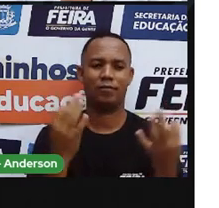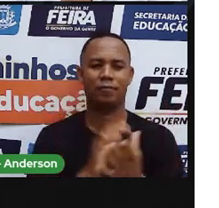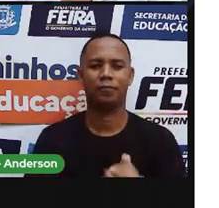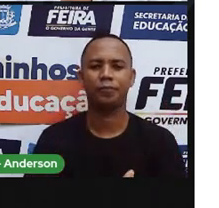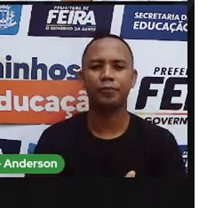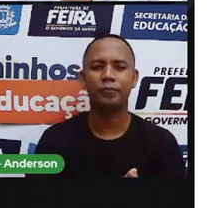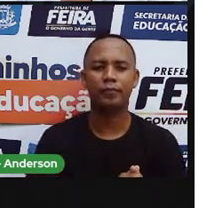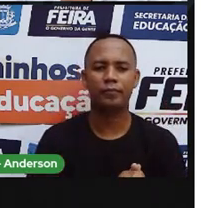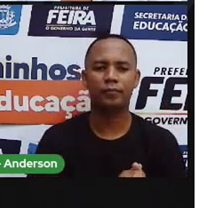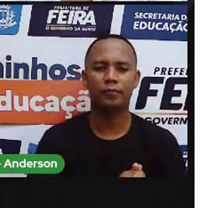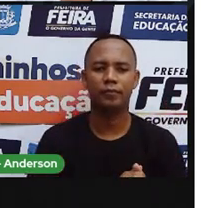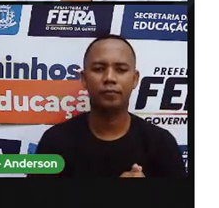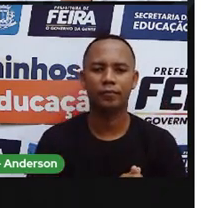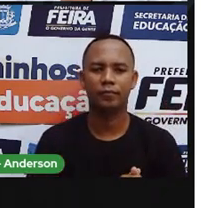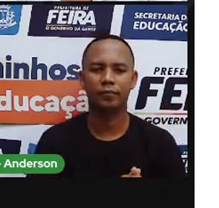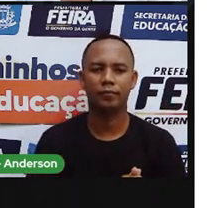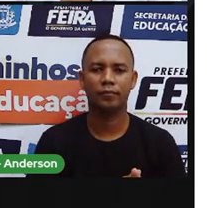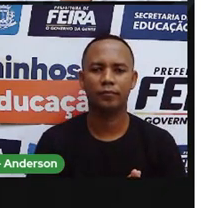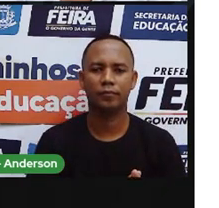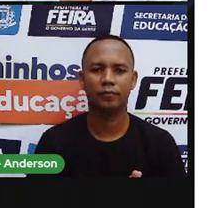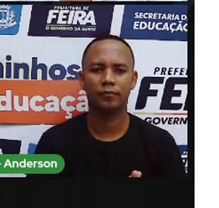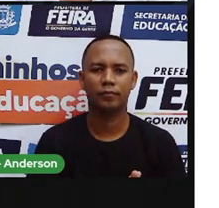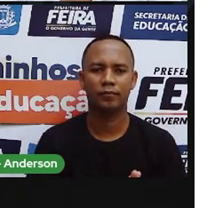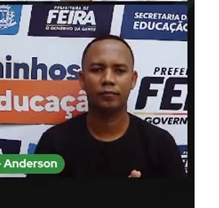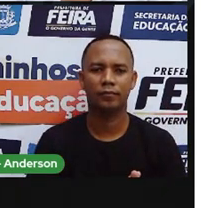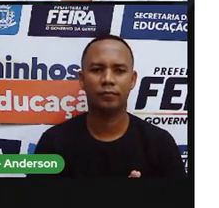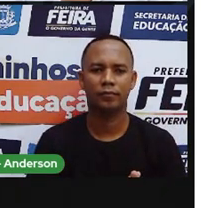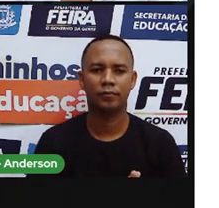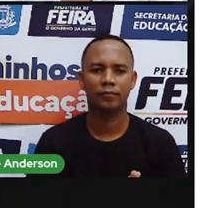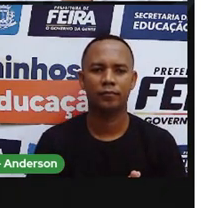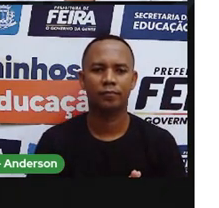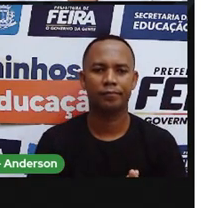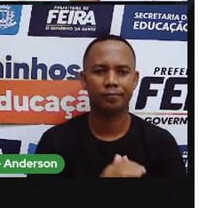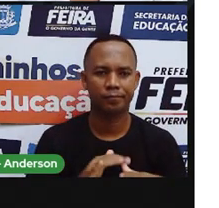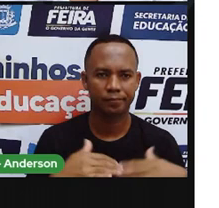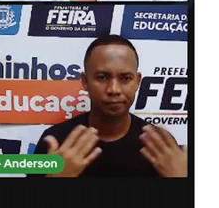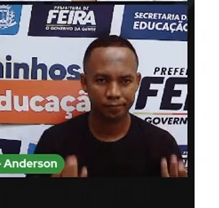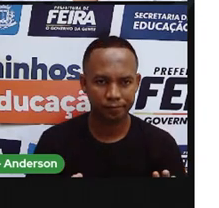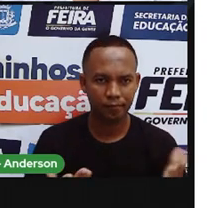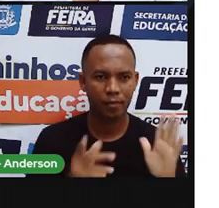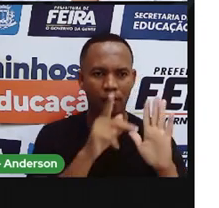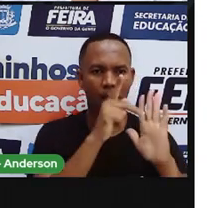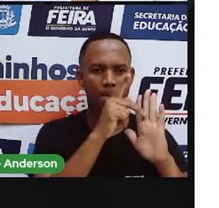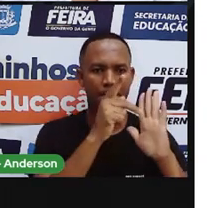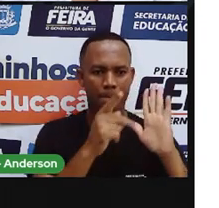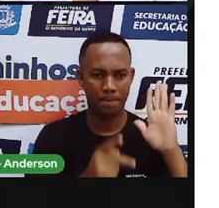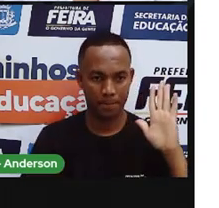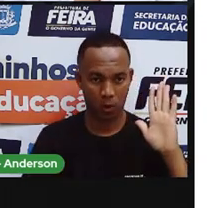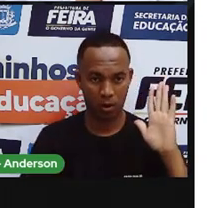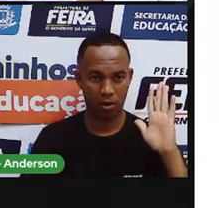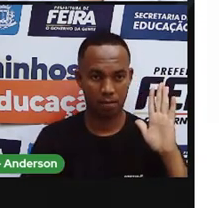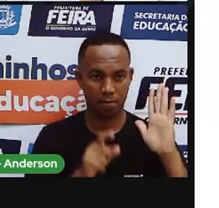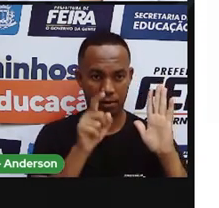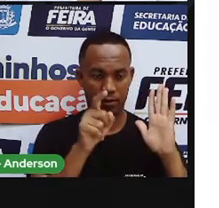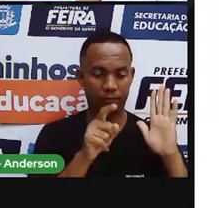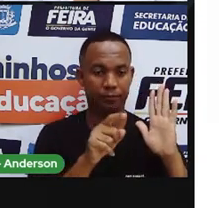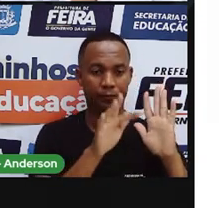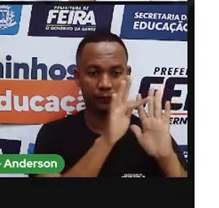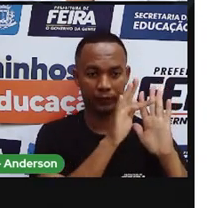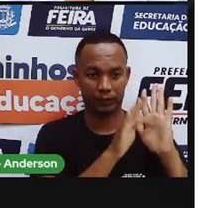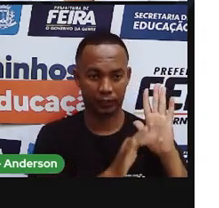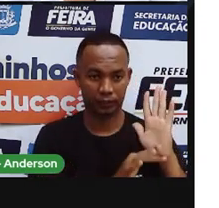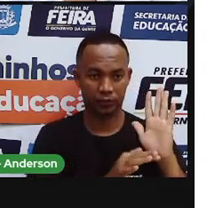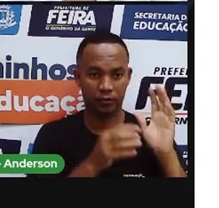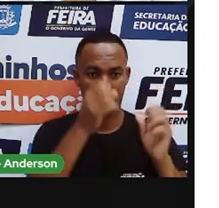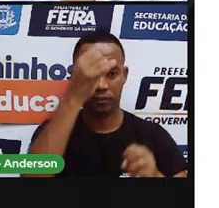de abril de 2020. Vamos ver agora? Bom, o poema acima, né? Está